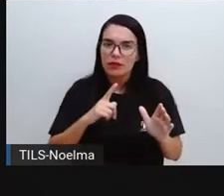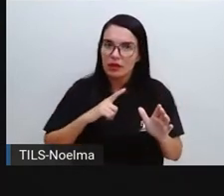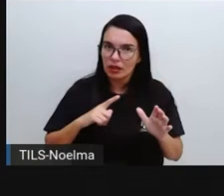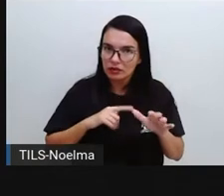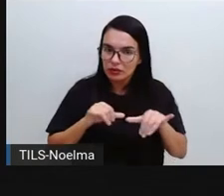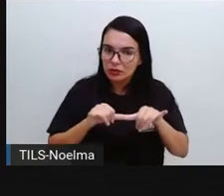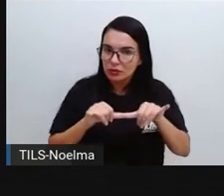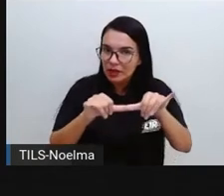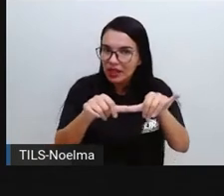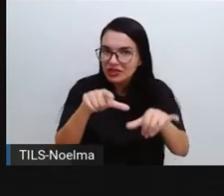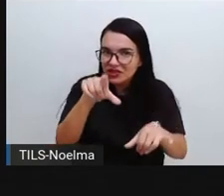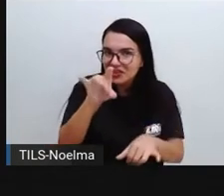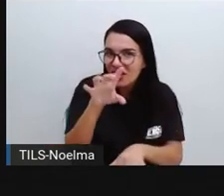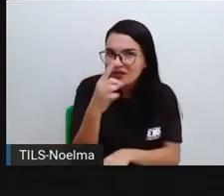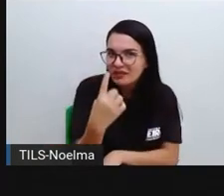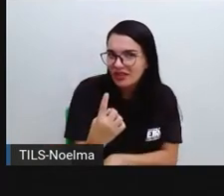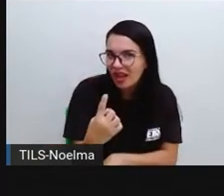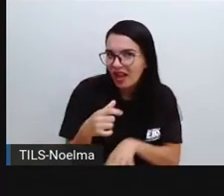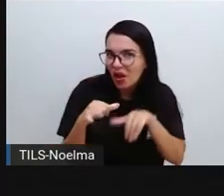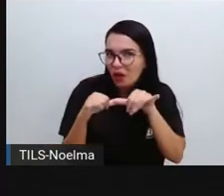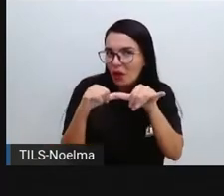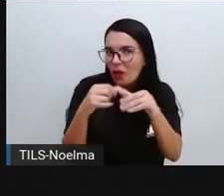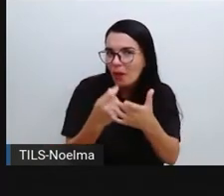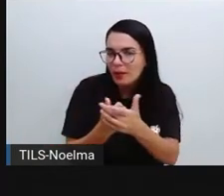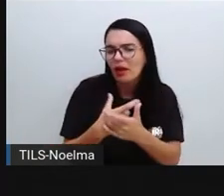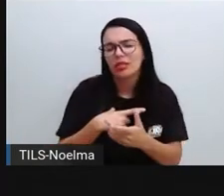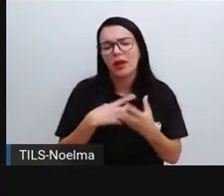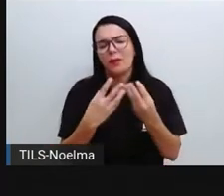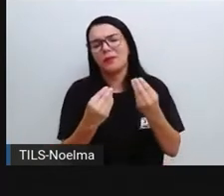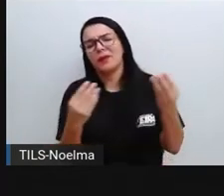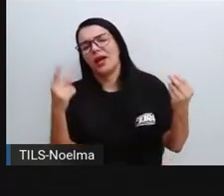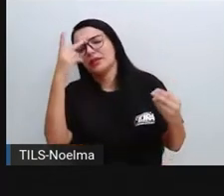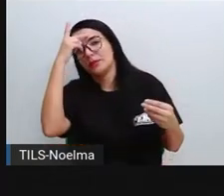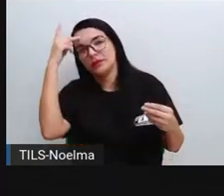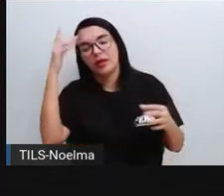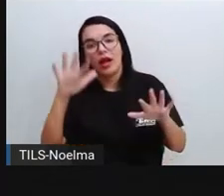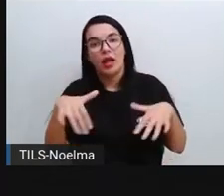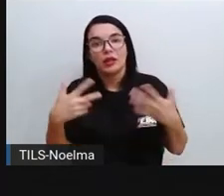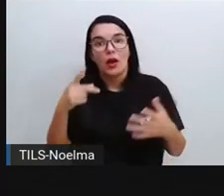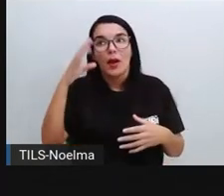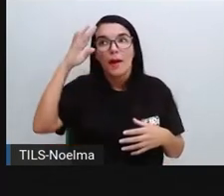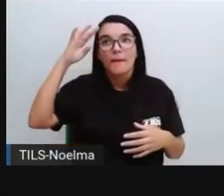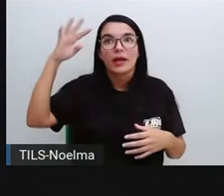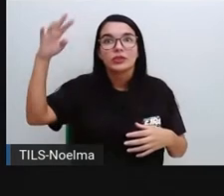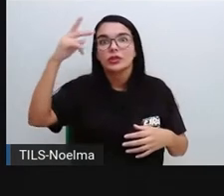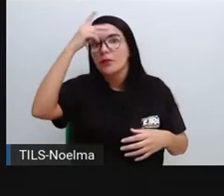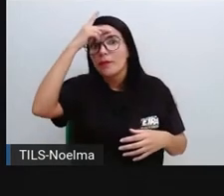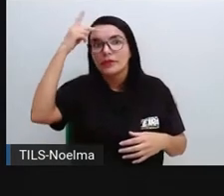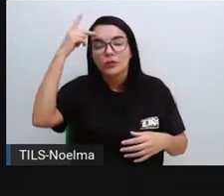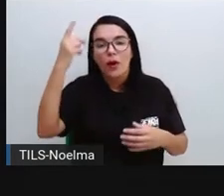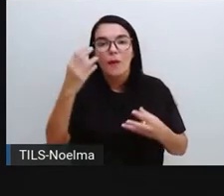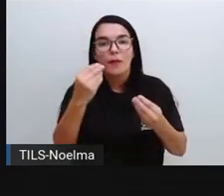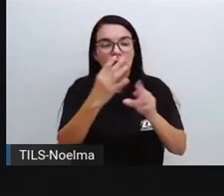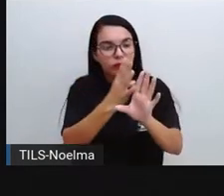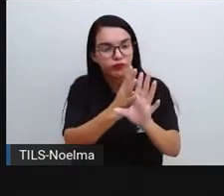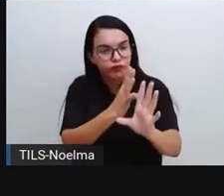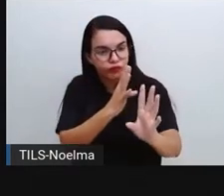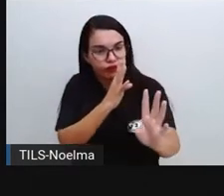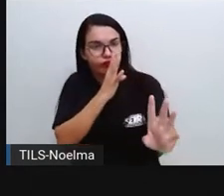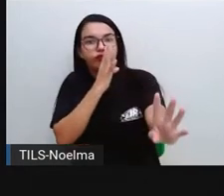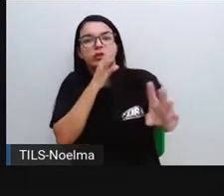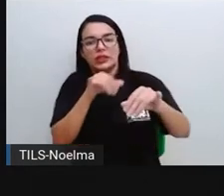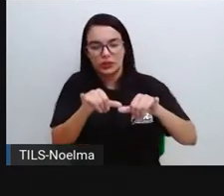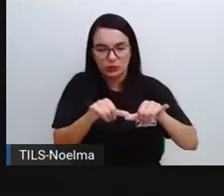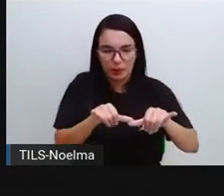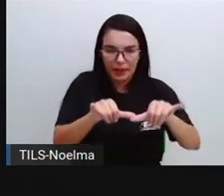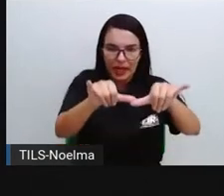vai ter só você fazendo compra, né? Irão ter inúmeras pessoas, imagina aí um atacadão, a quantidade de pessoas que ficam na fila ali. Se não